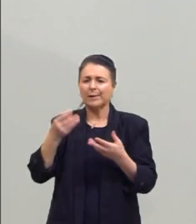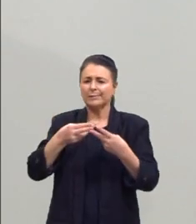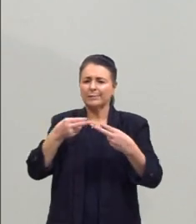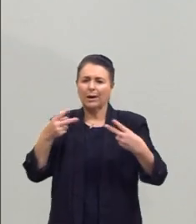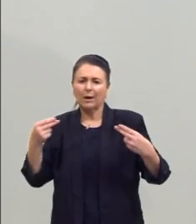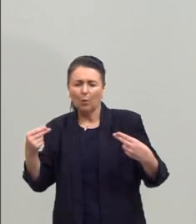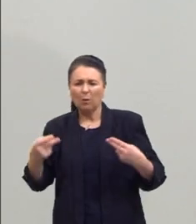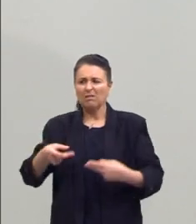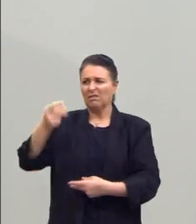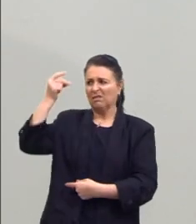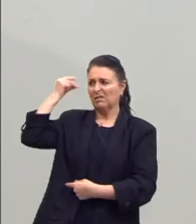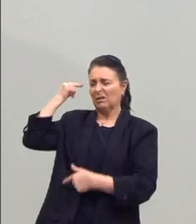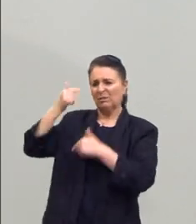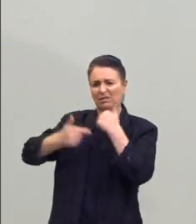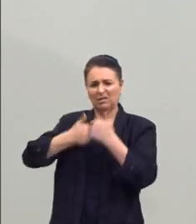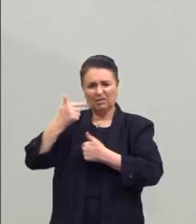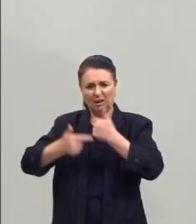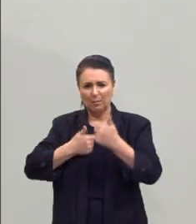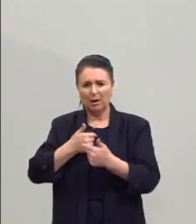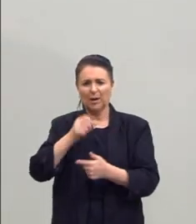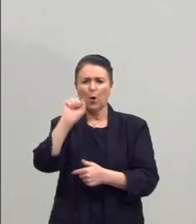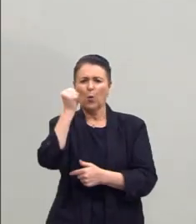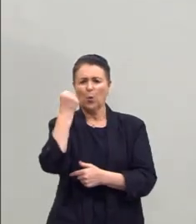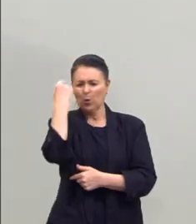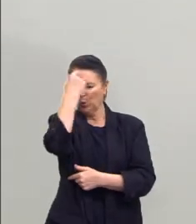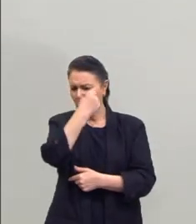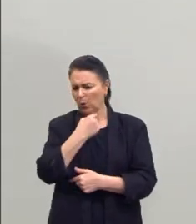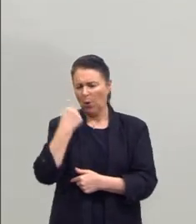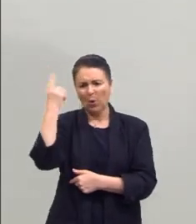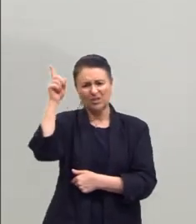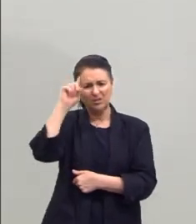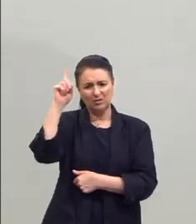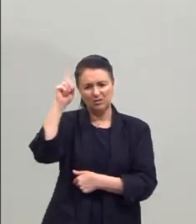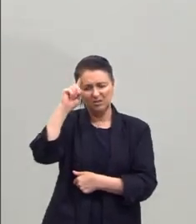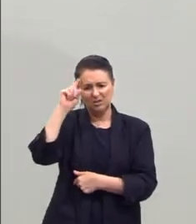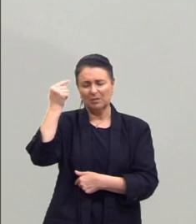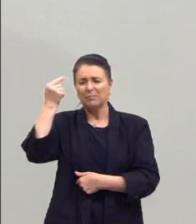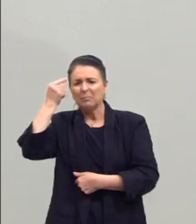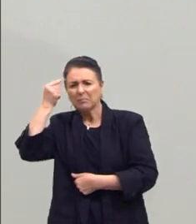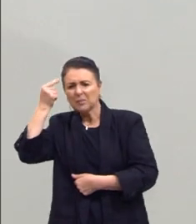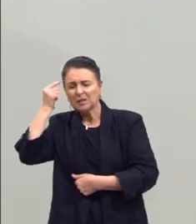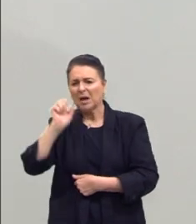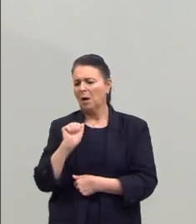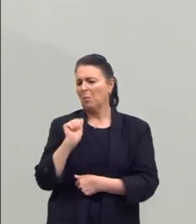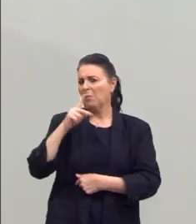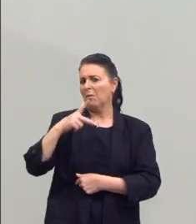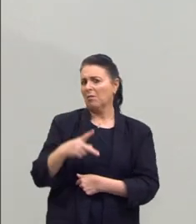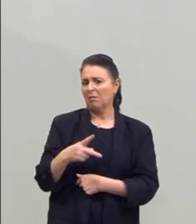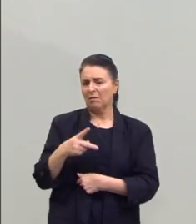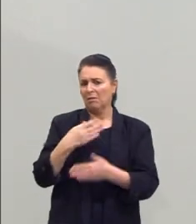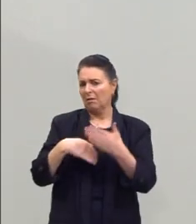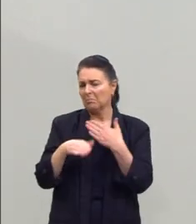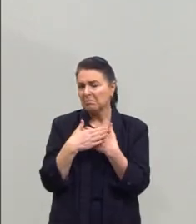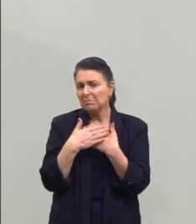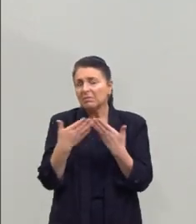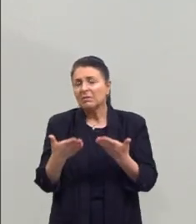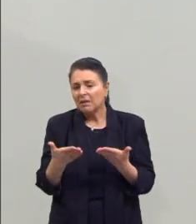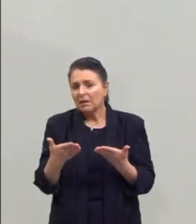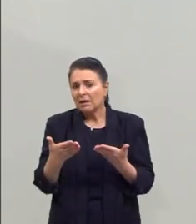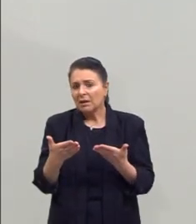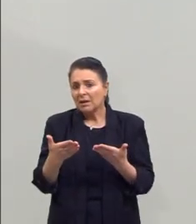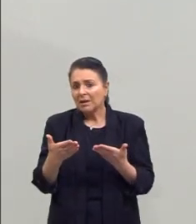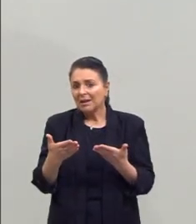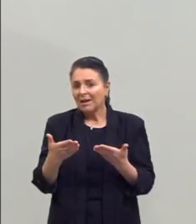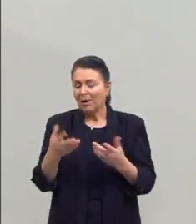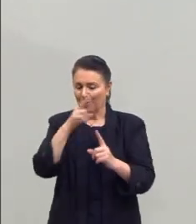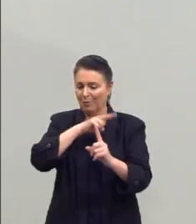antiga do trabalho de oito horas por dia, e de pensar em aposentadoria e tudo mais. Eu tenho viéses